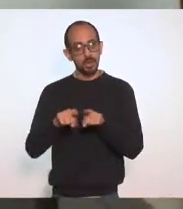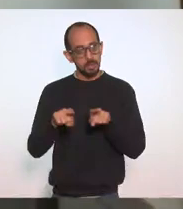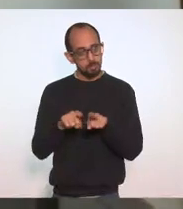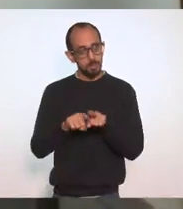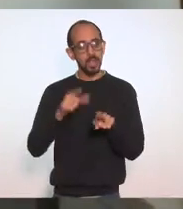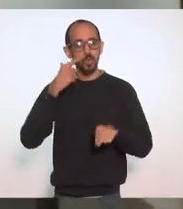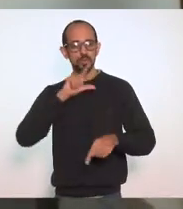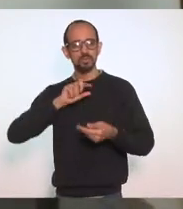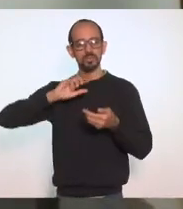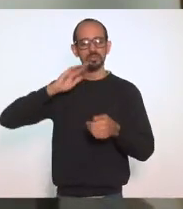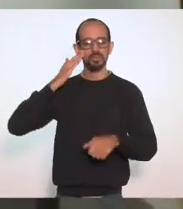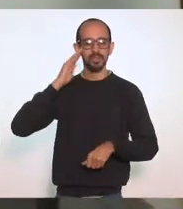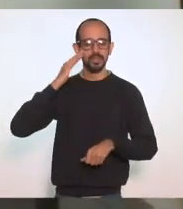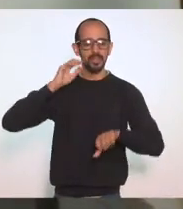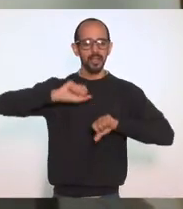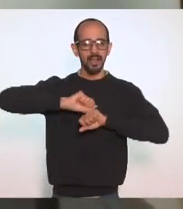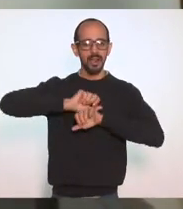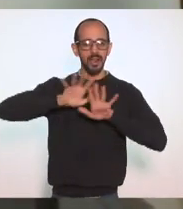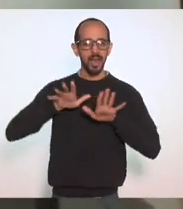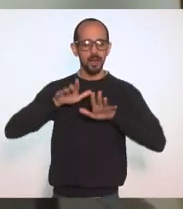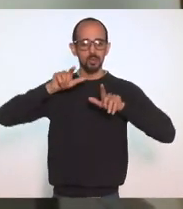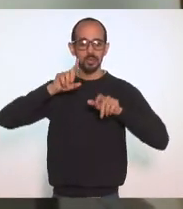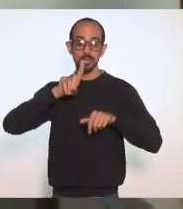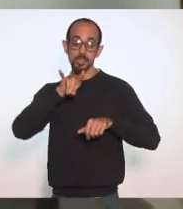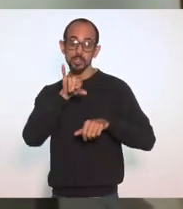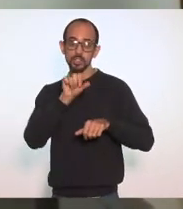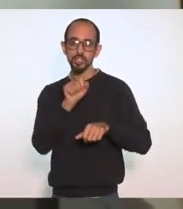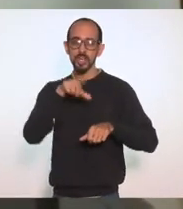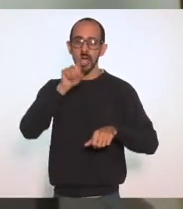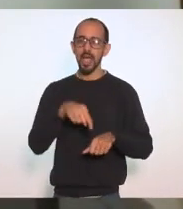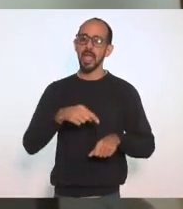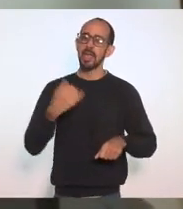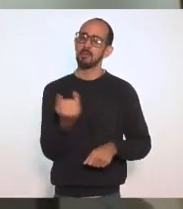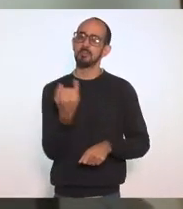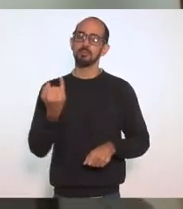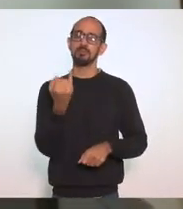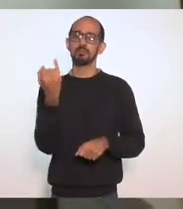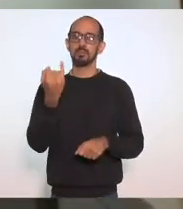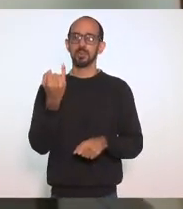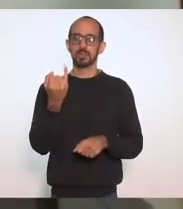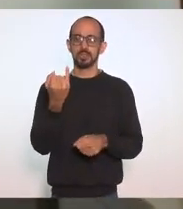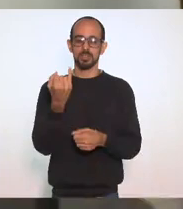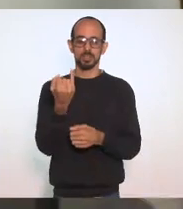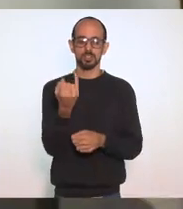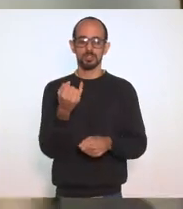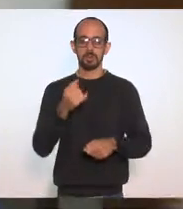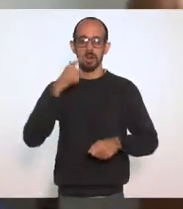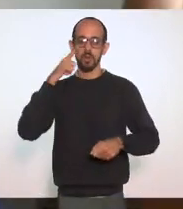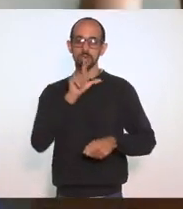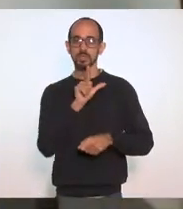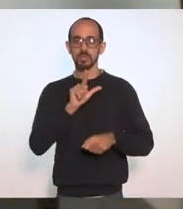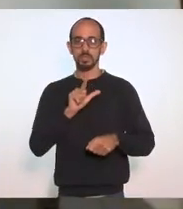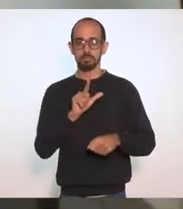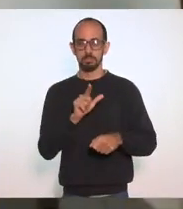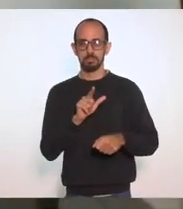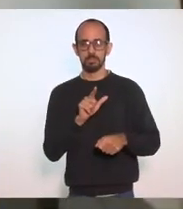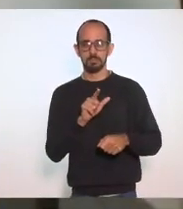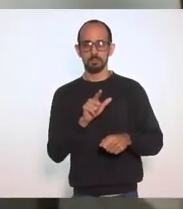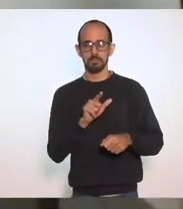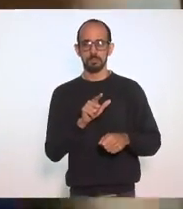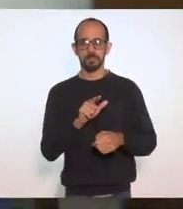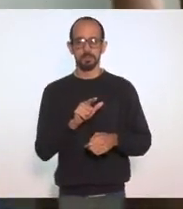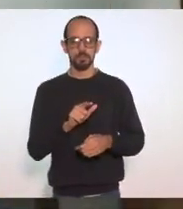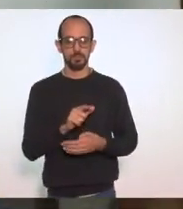Interpretar Que esse dia Era extremamente Importante Para garantir A luta